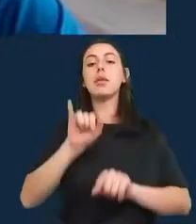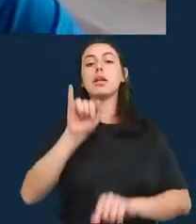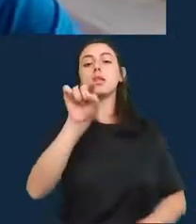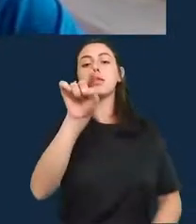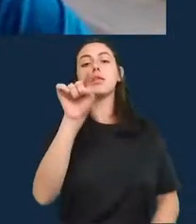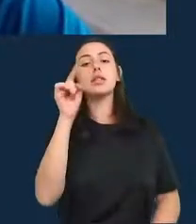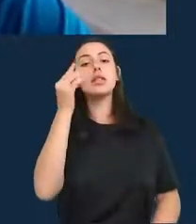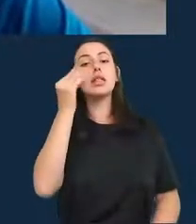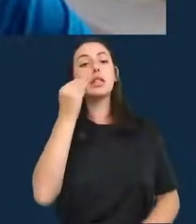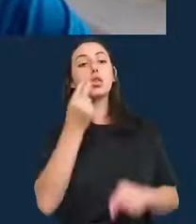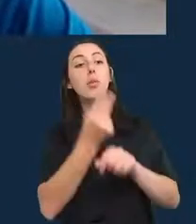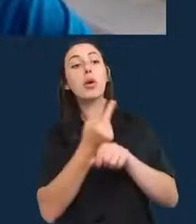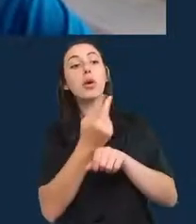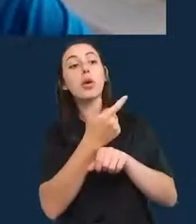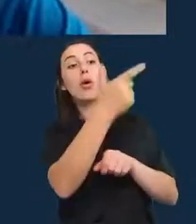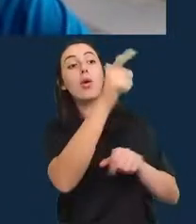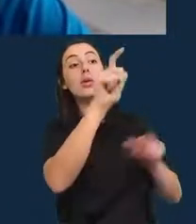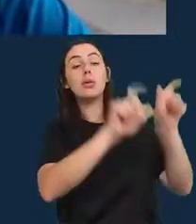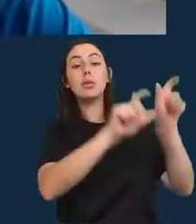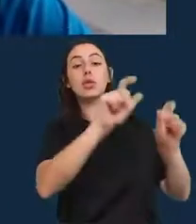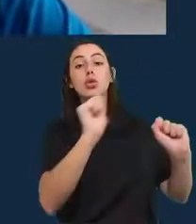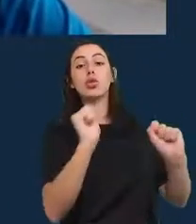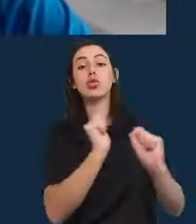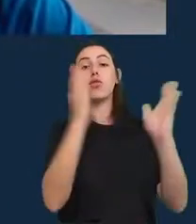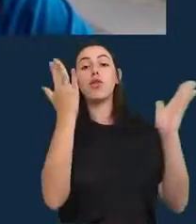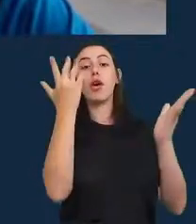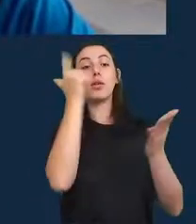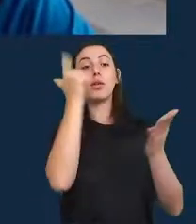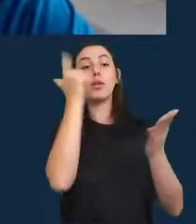os dados ou os modelos. Sim.